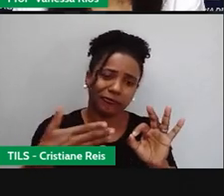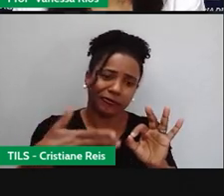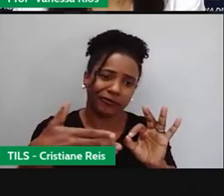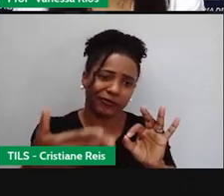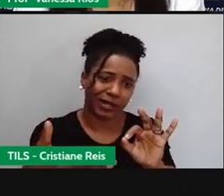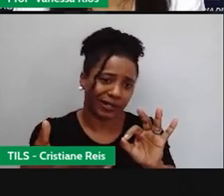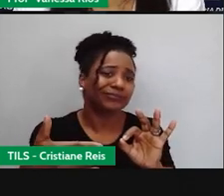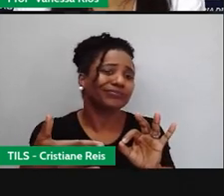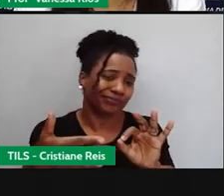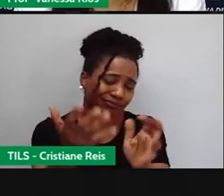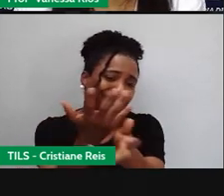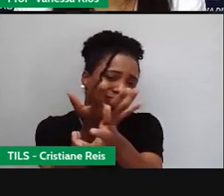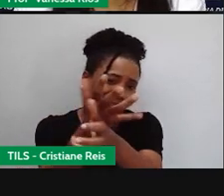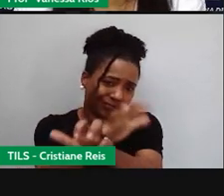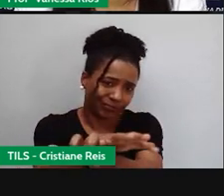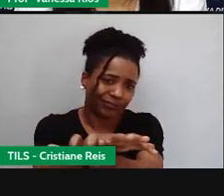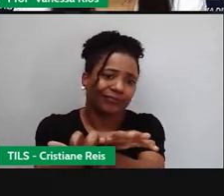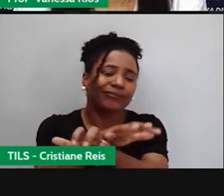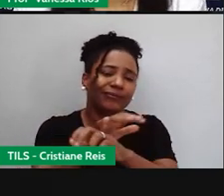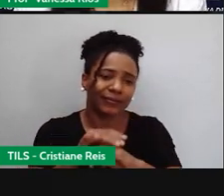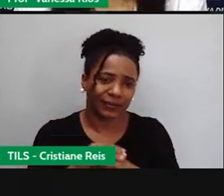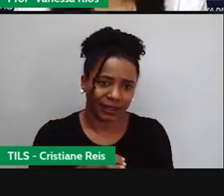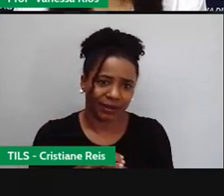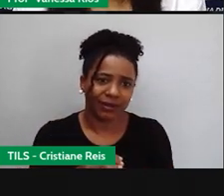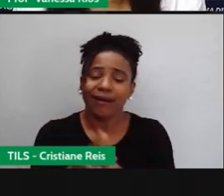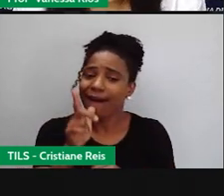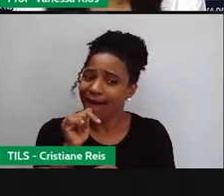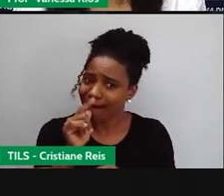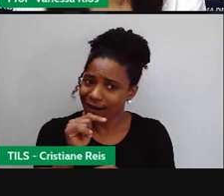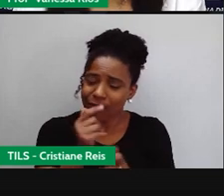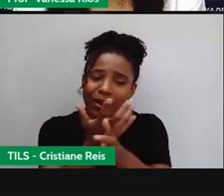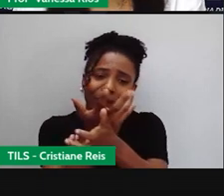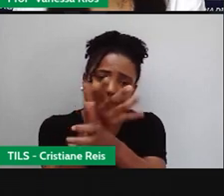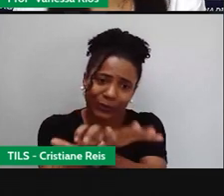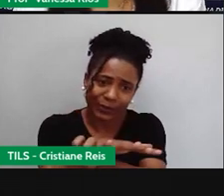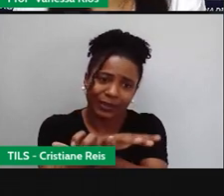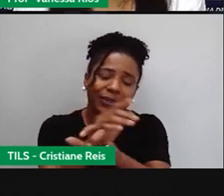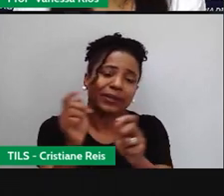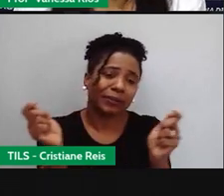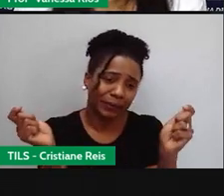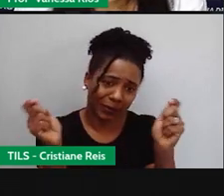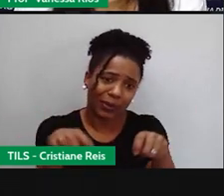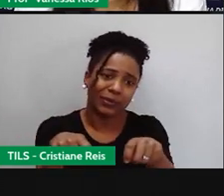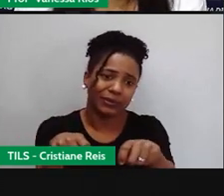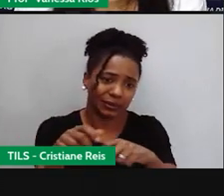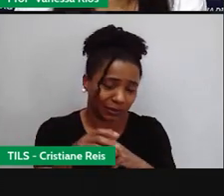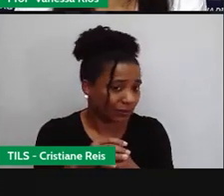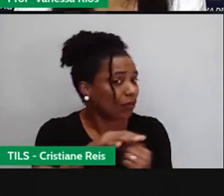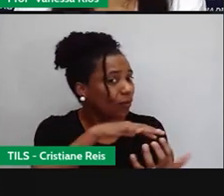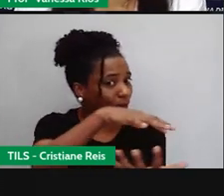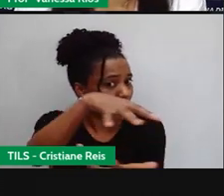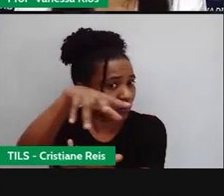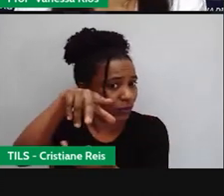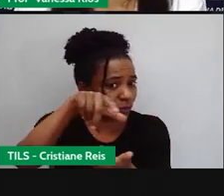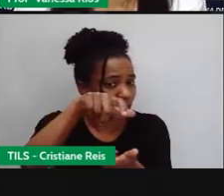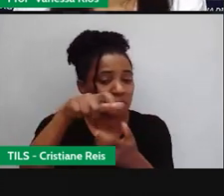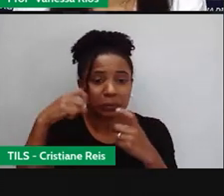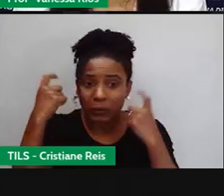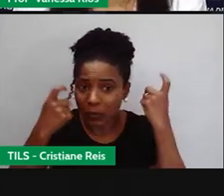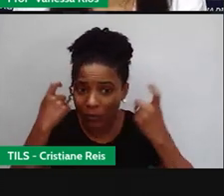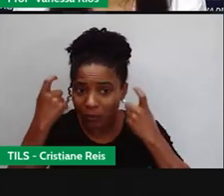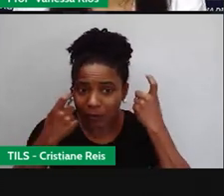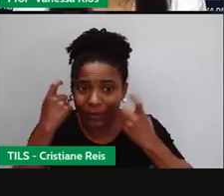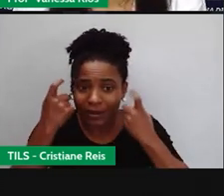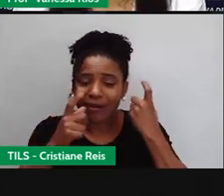rios, a gente vê também que a água, ela pode acabar. É até uma ameaça mundial, né, acabar com a água.